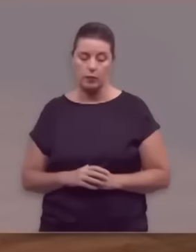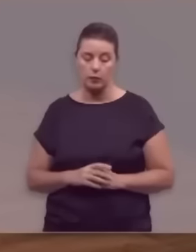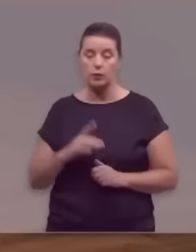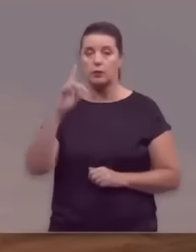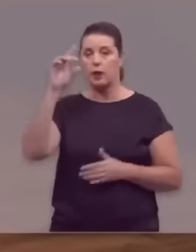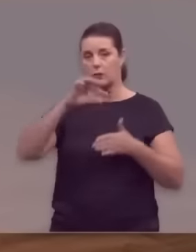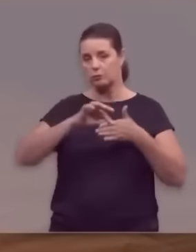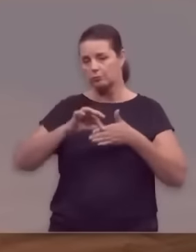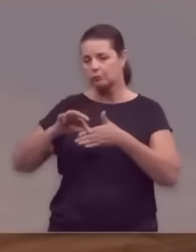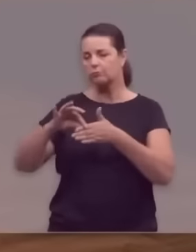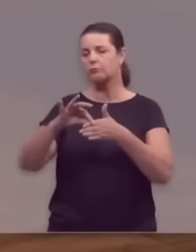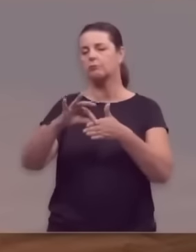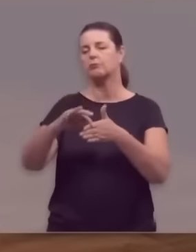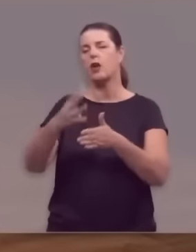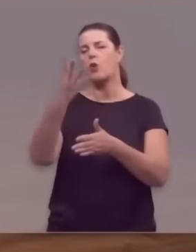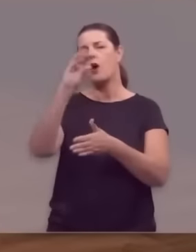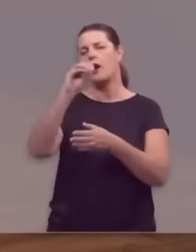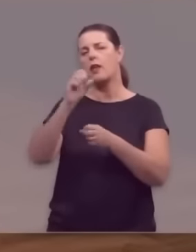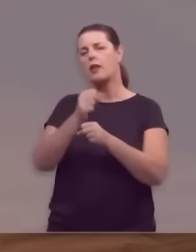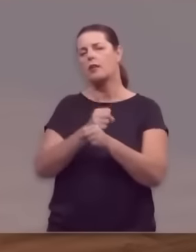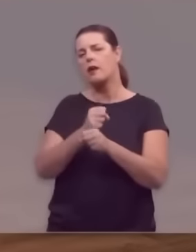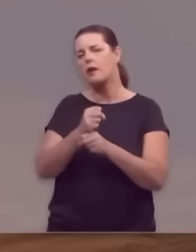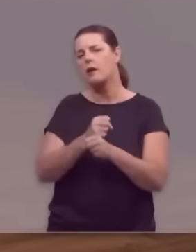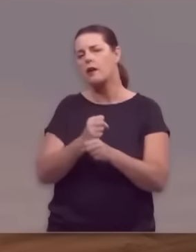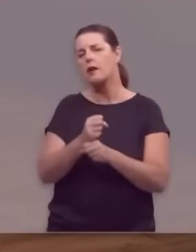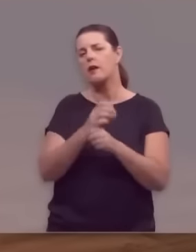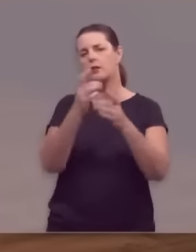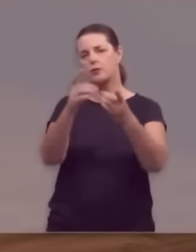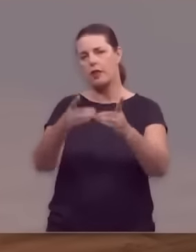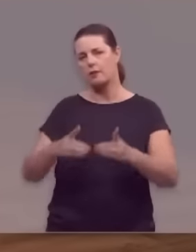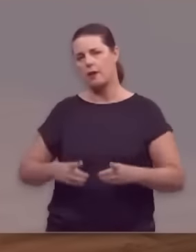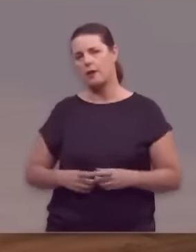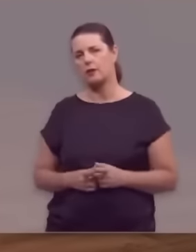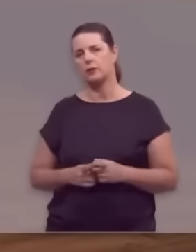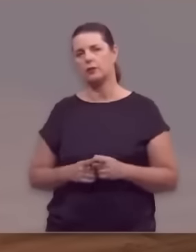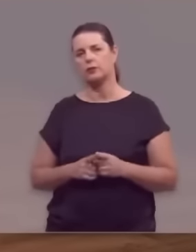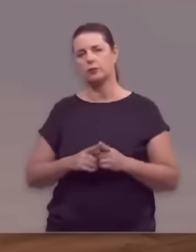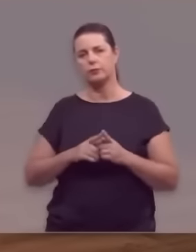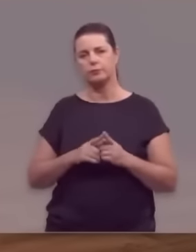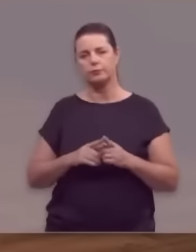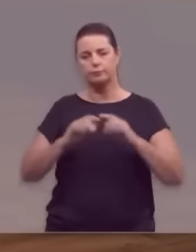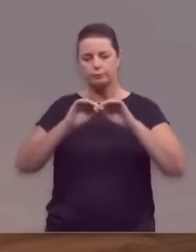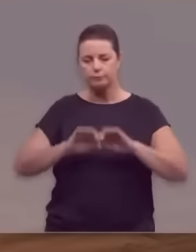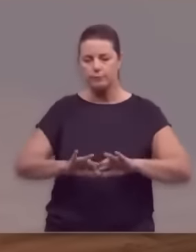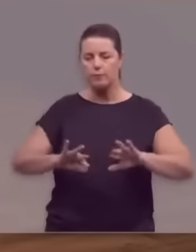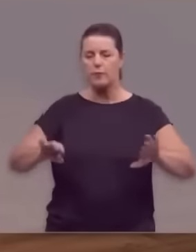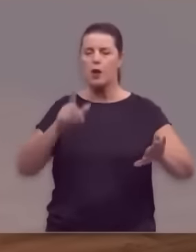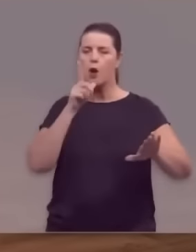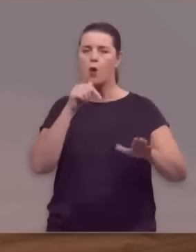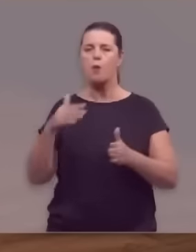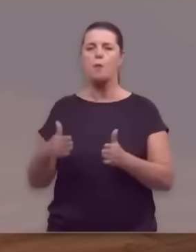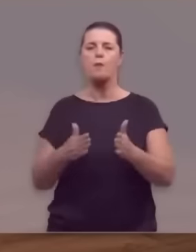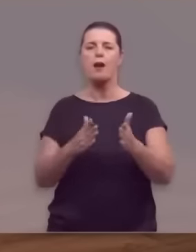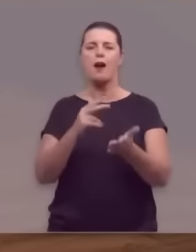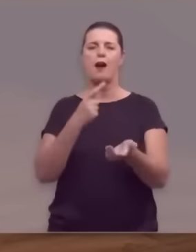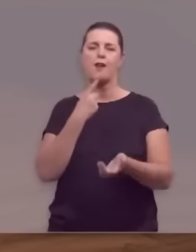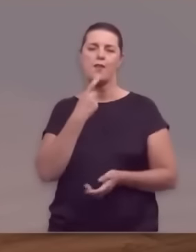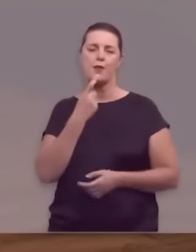Deus conduziu o seu povo 40 anos pelo deserto, abrindo-lhes o mar vermelho,